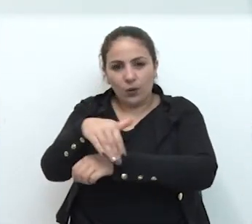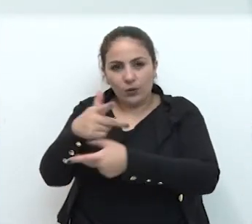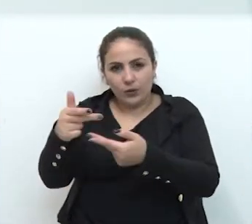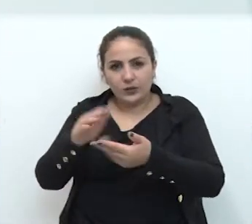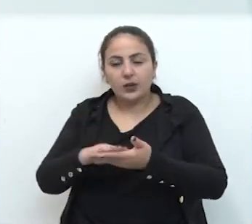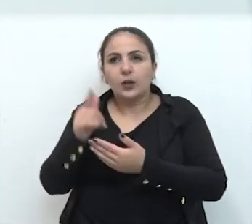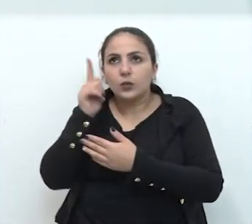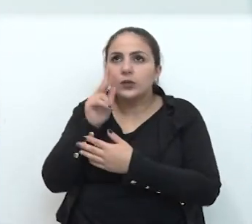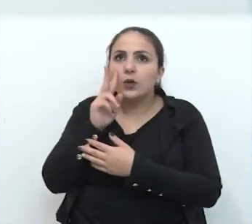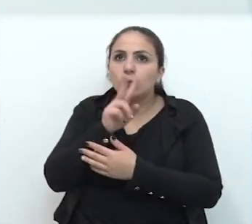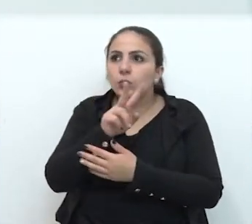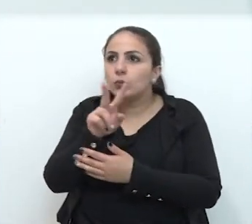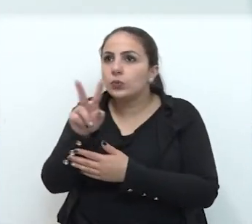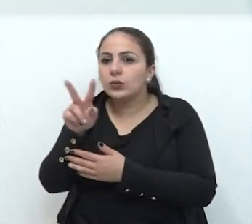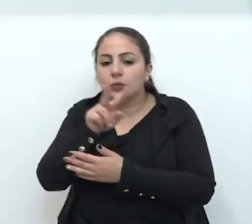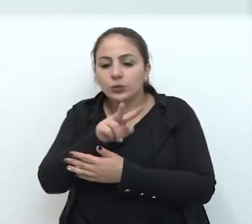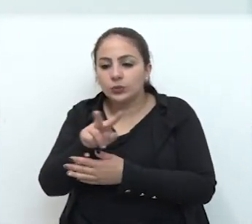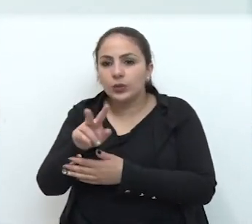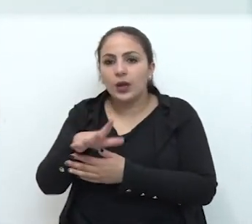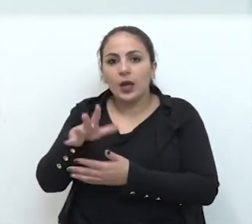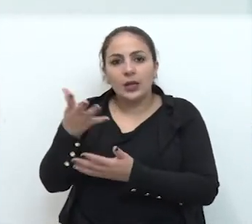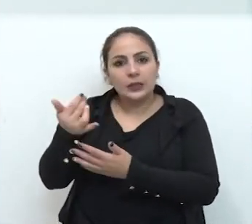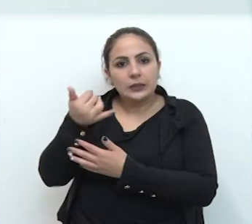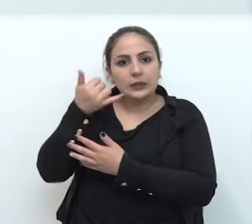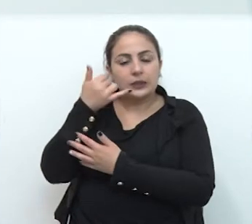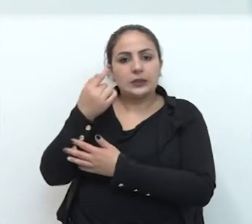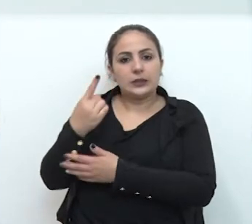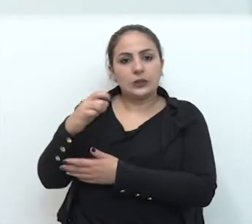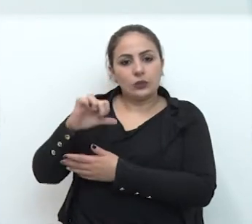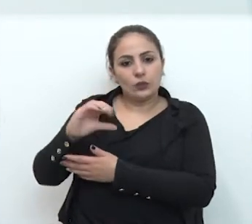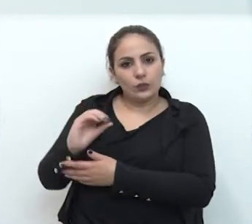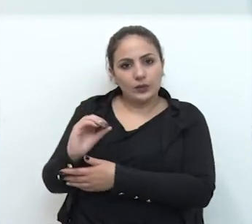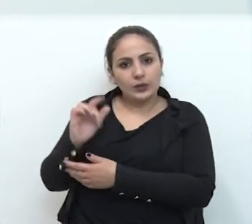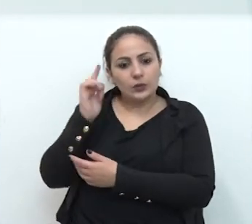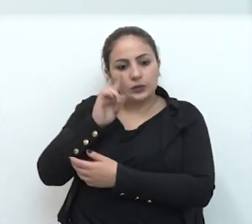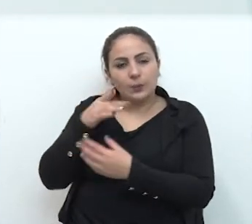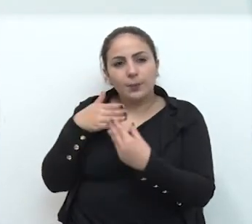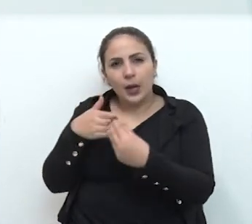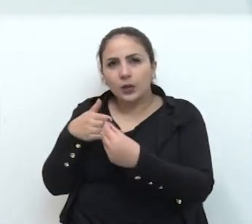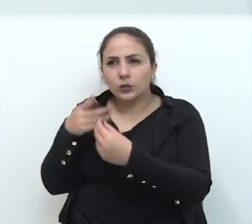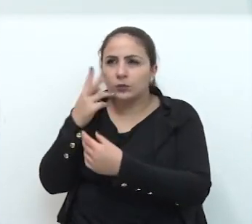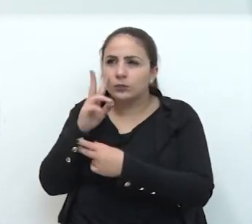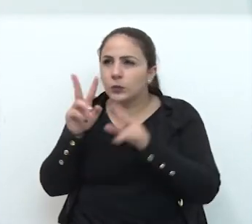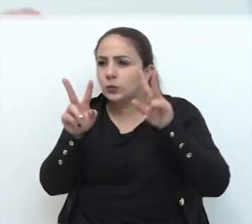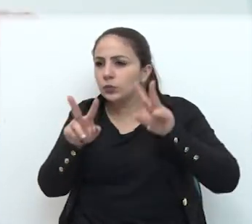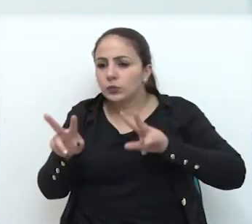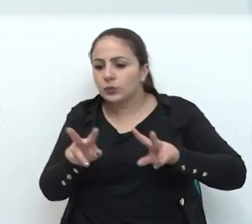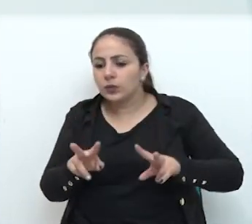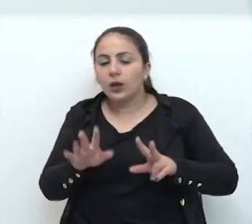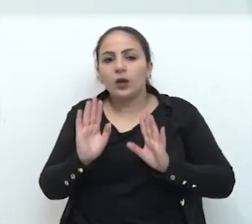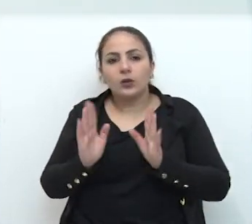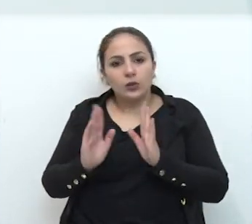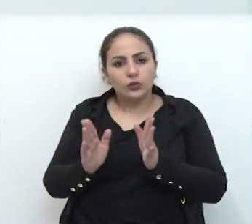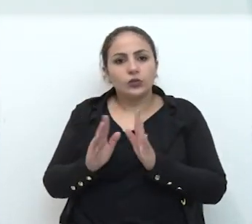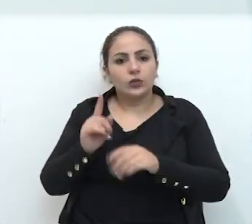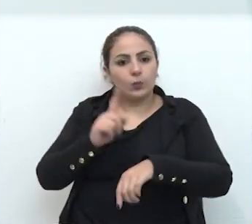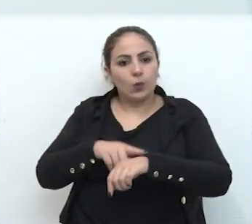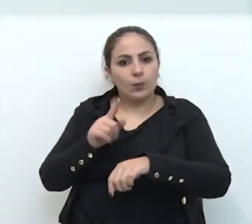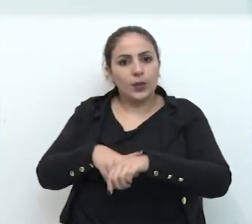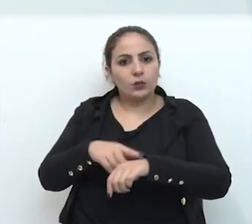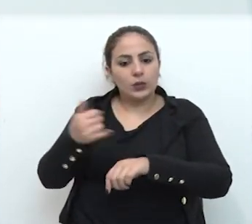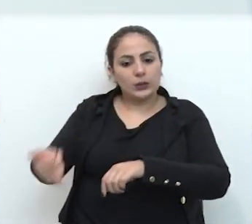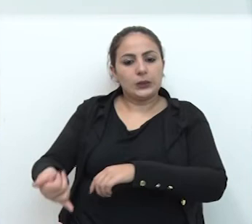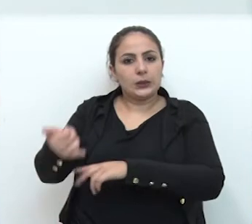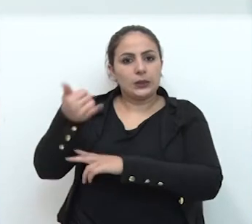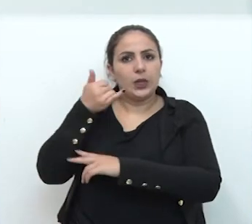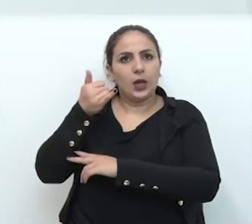onde os operadores, os atendentes do 190, estão próximos do sistema de vídeo monitoramento. Quando encaminha